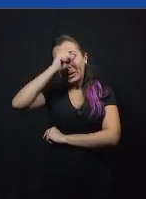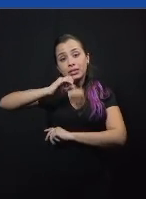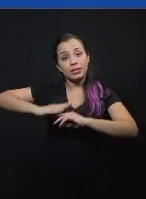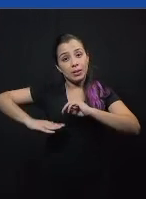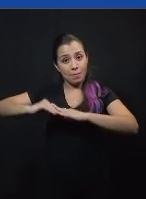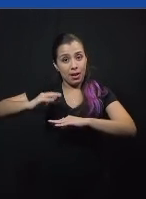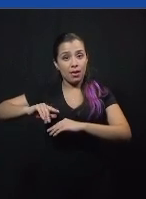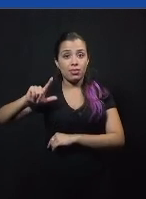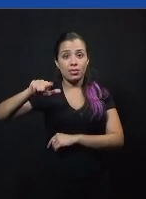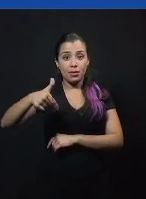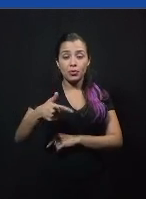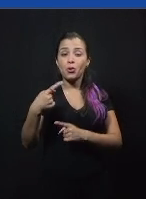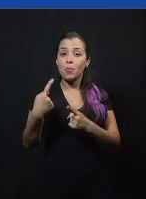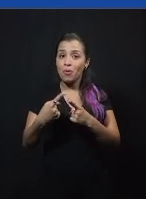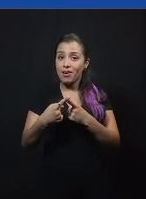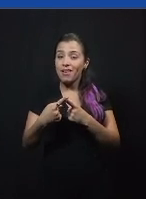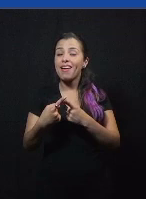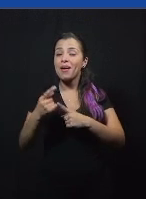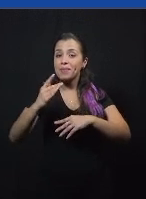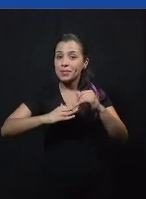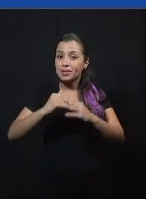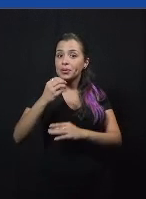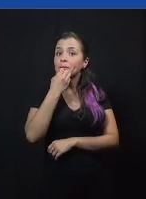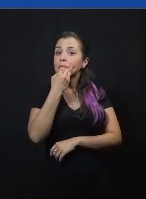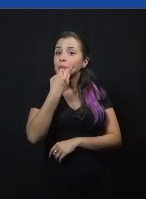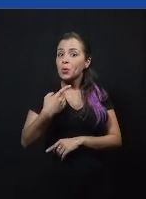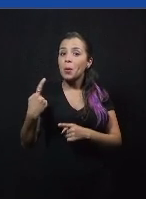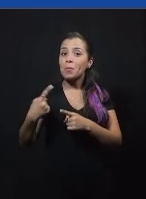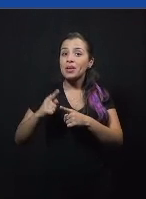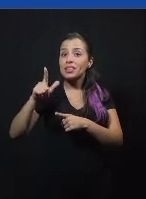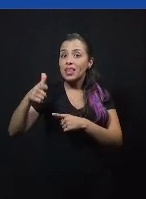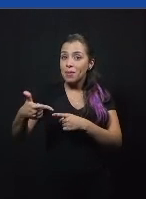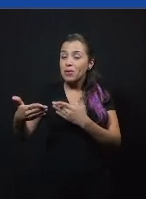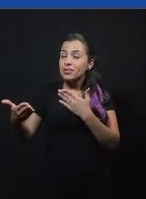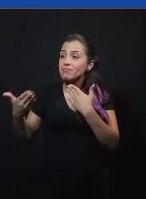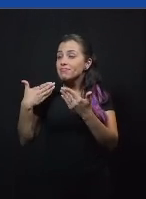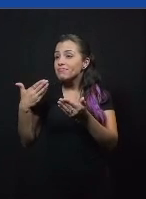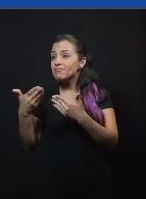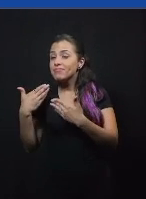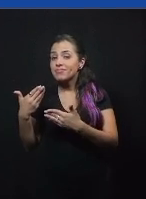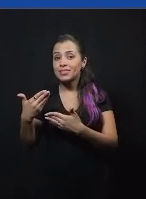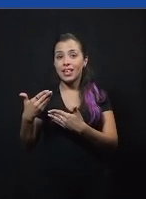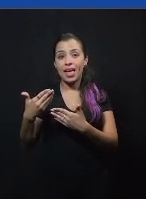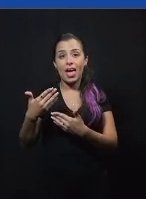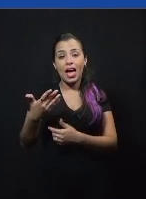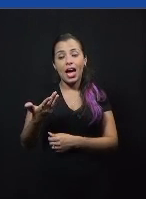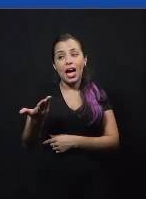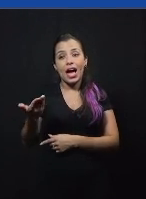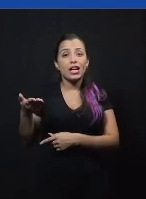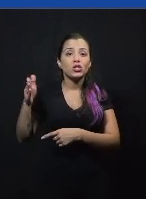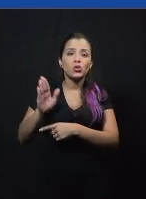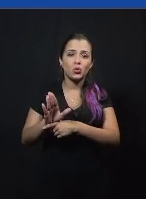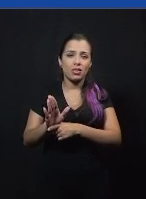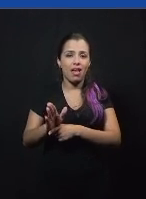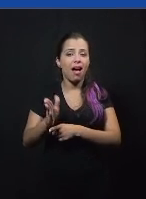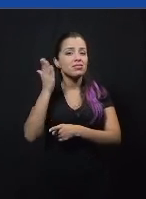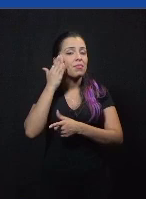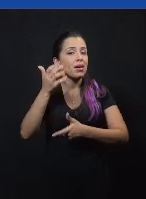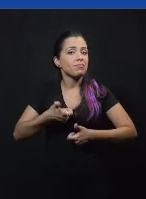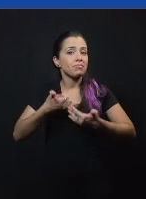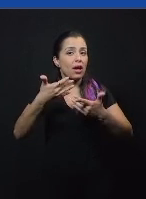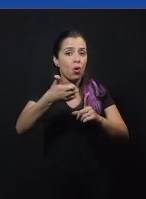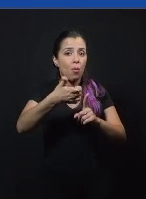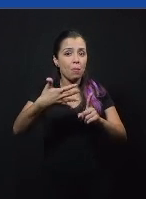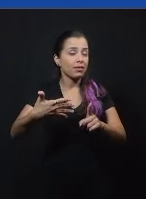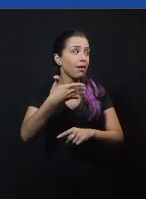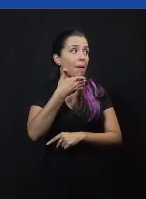muito legal e que acho que depois de participar do debate eu corroboro com a minha argumentação que você exercita várias